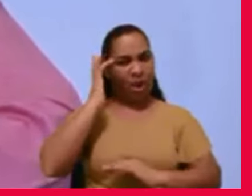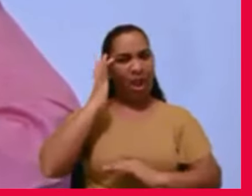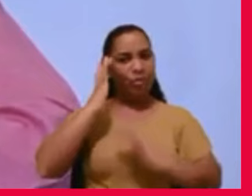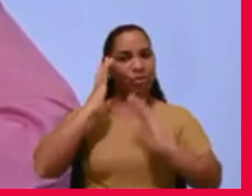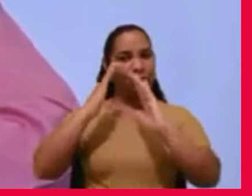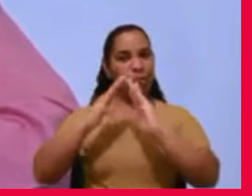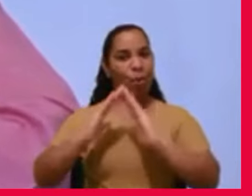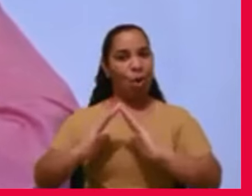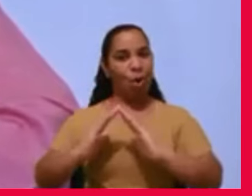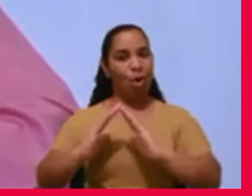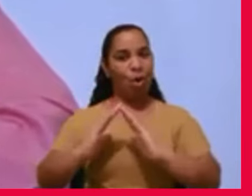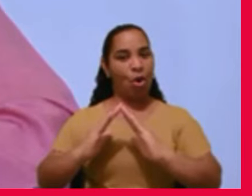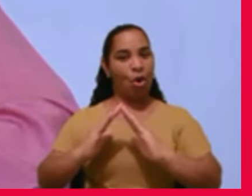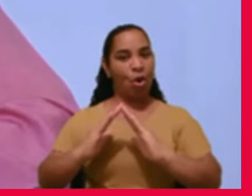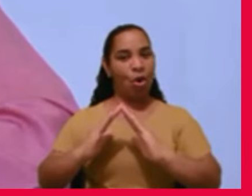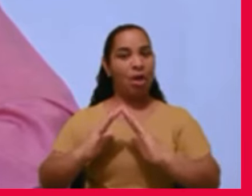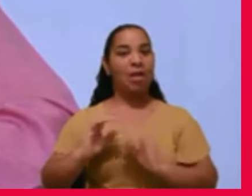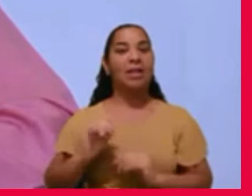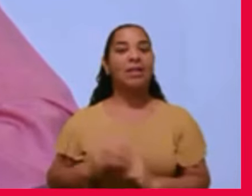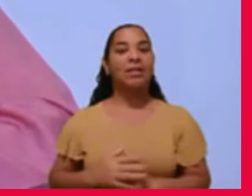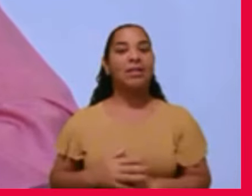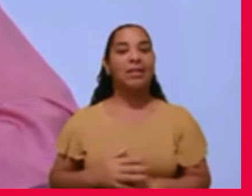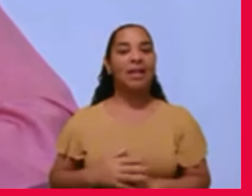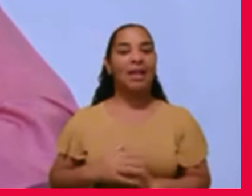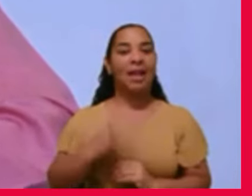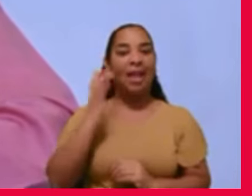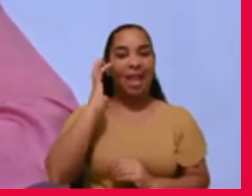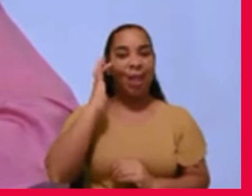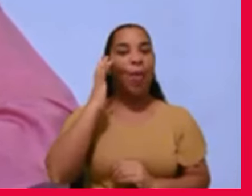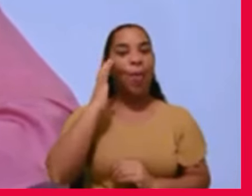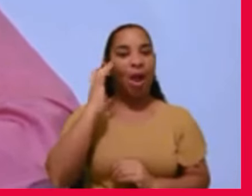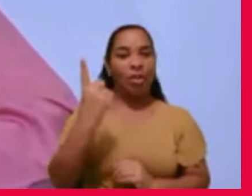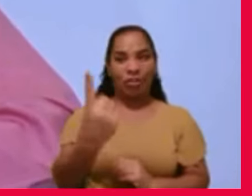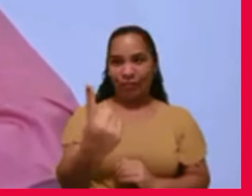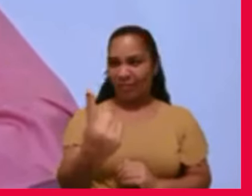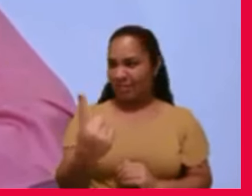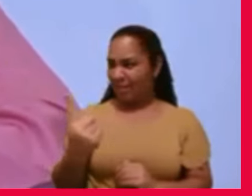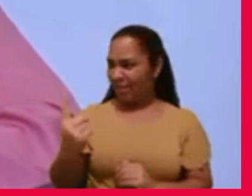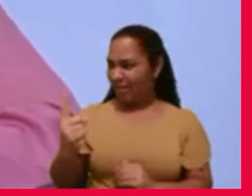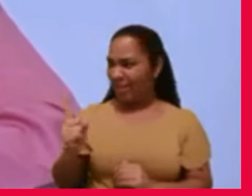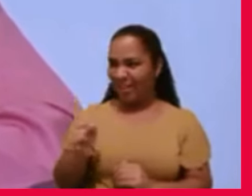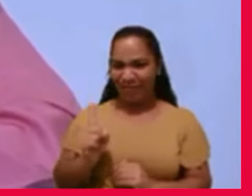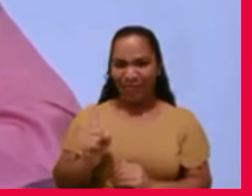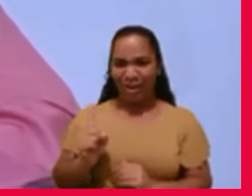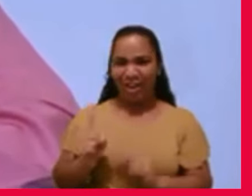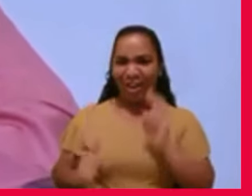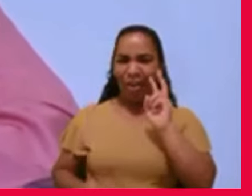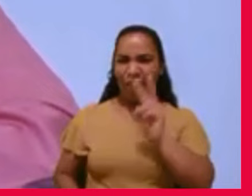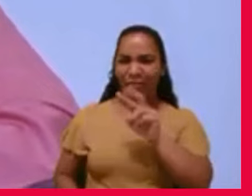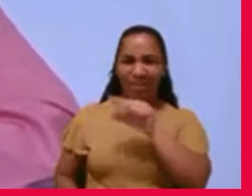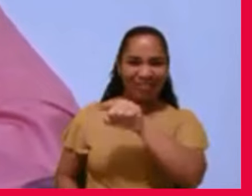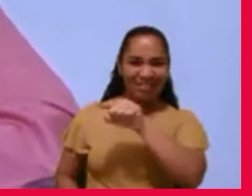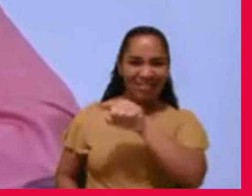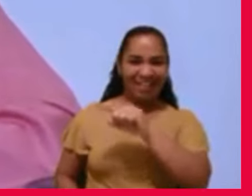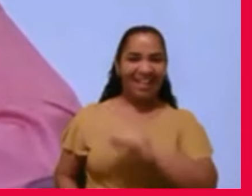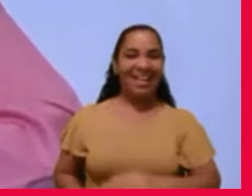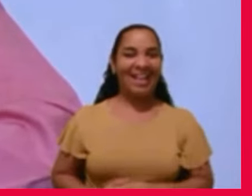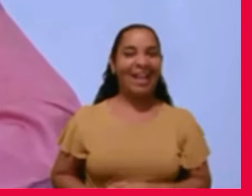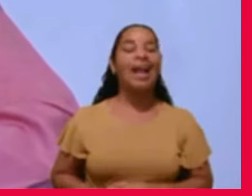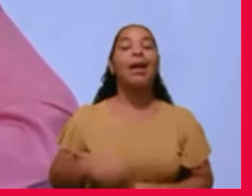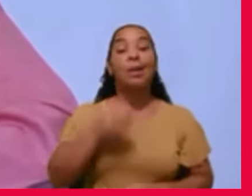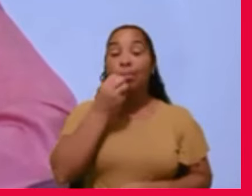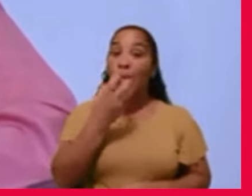eu sei, eu penso que você passou por mim alguns minutos atrás, vale a pena frequentar